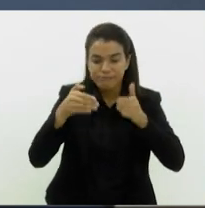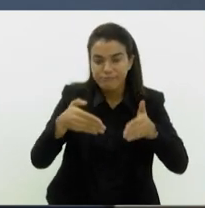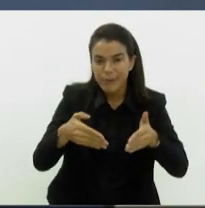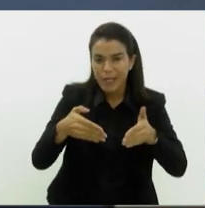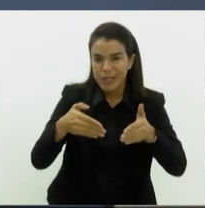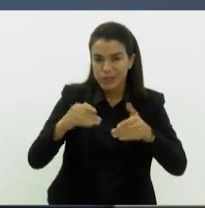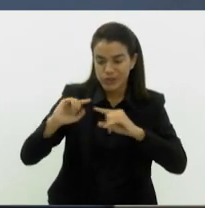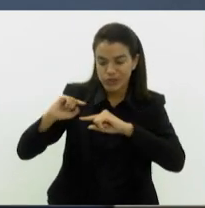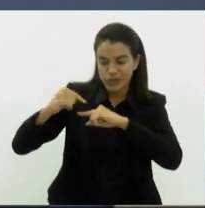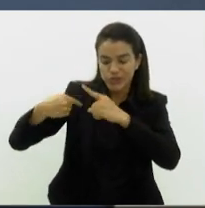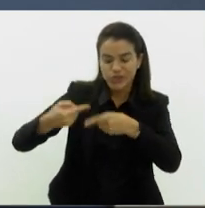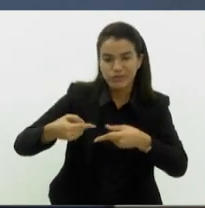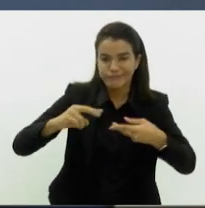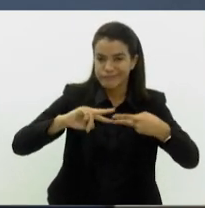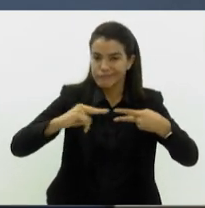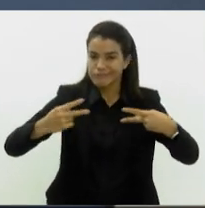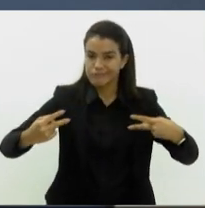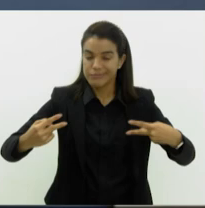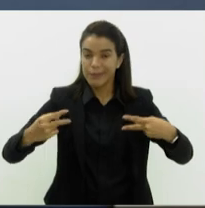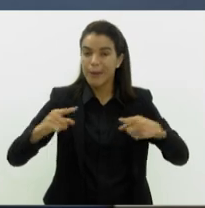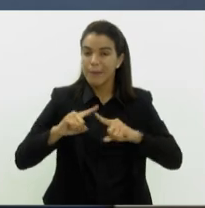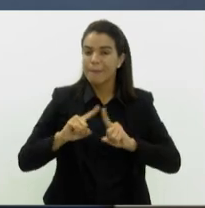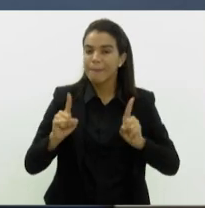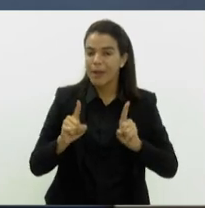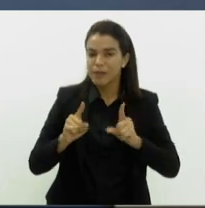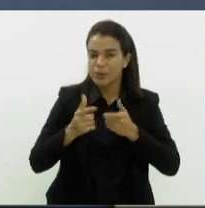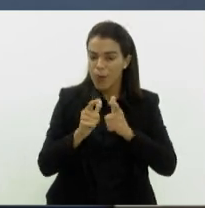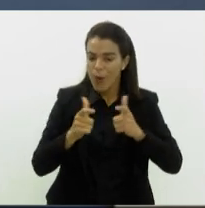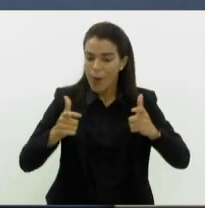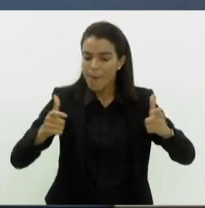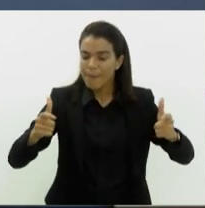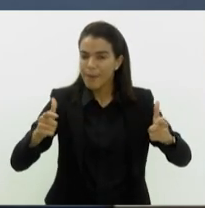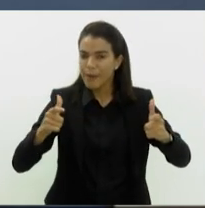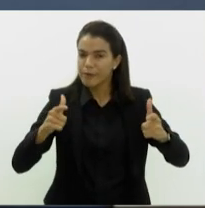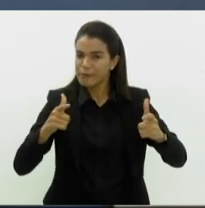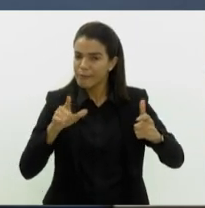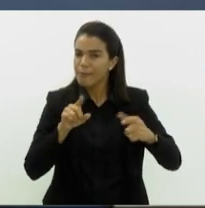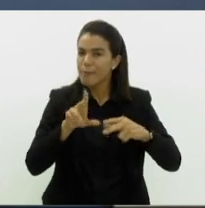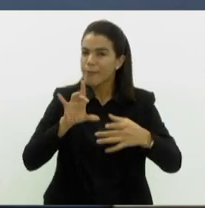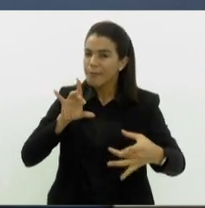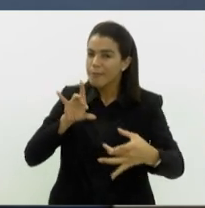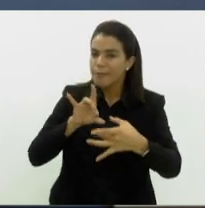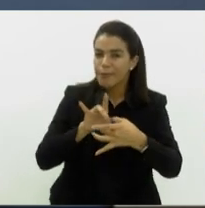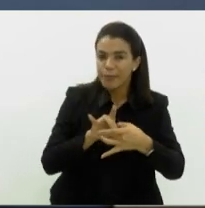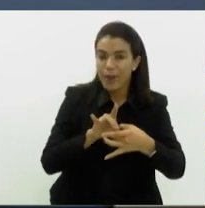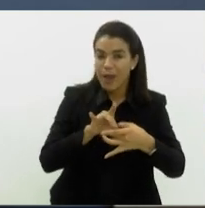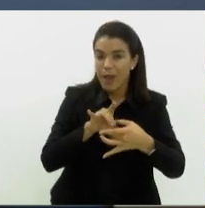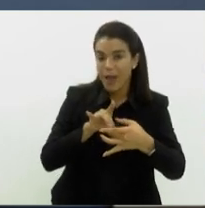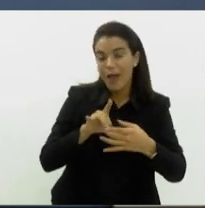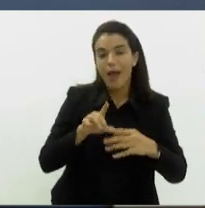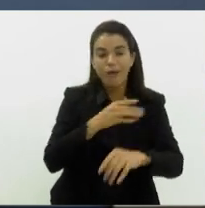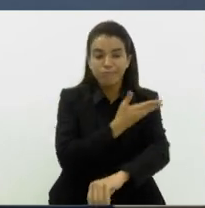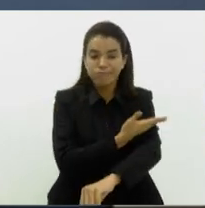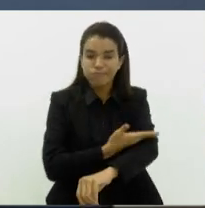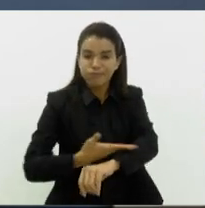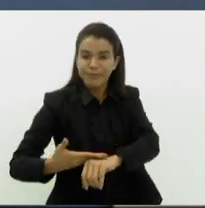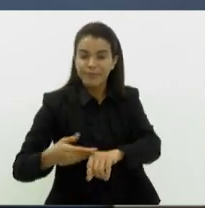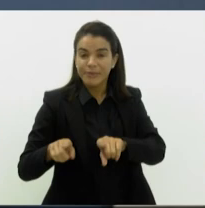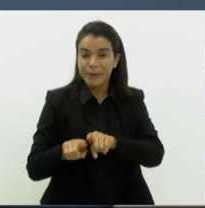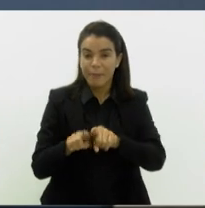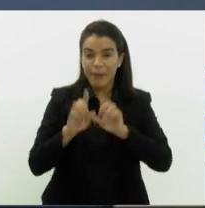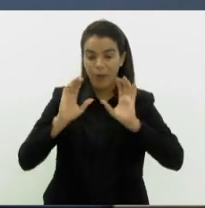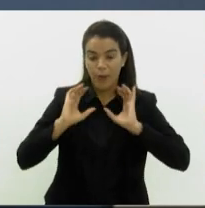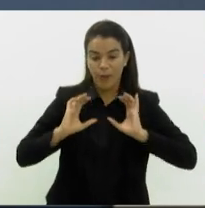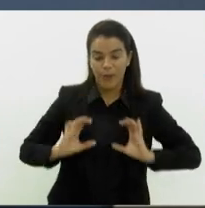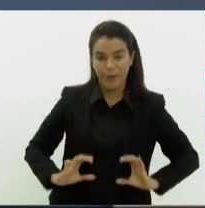genéticas. Se acredita que esse aumento expressivo seja muito devido a questões ambientais e comportamentais.